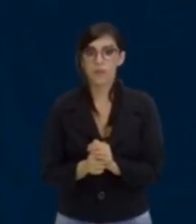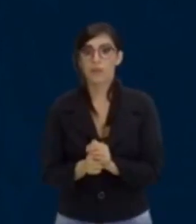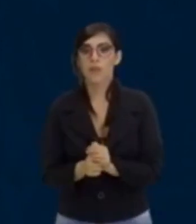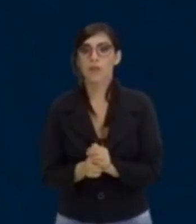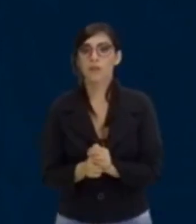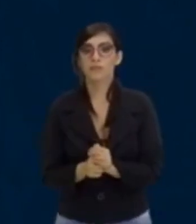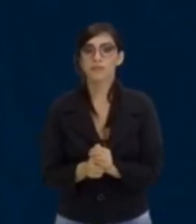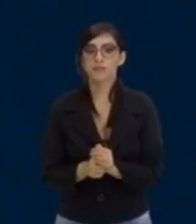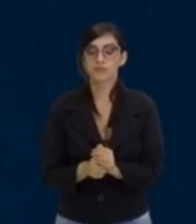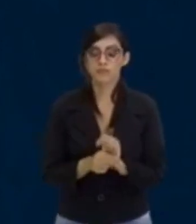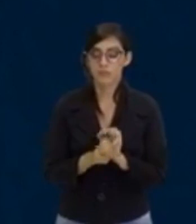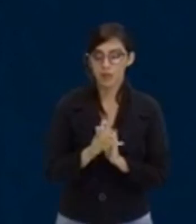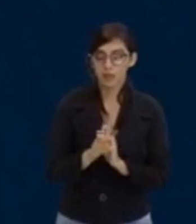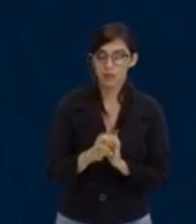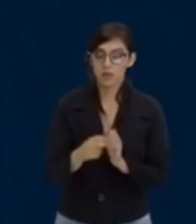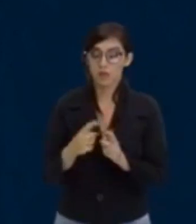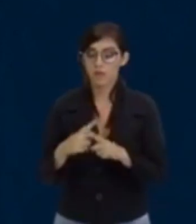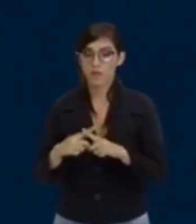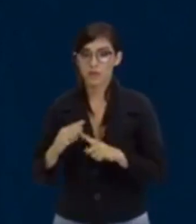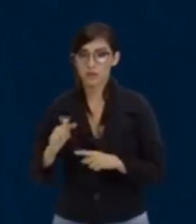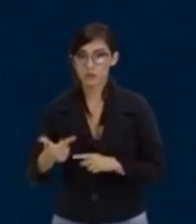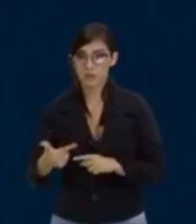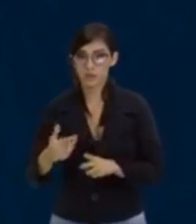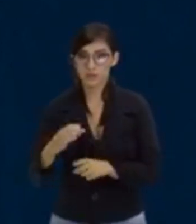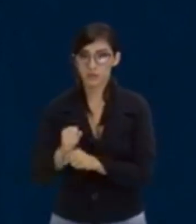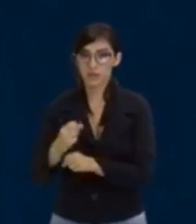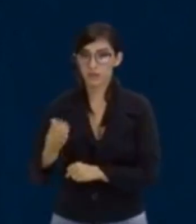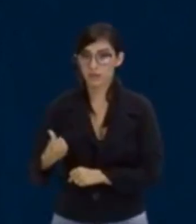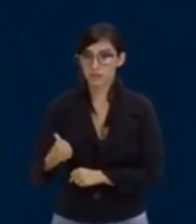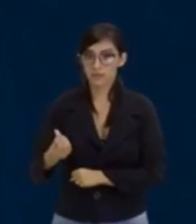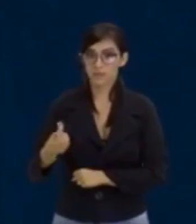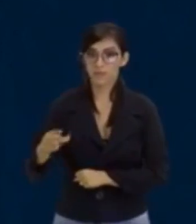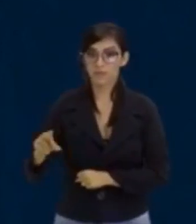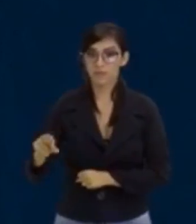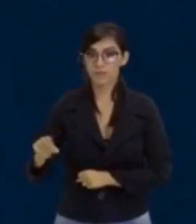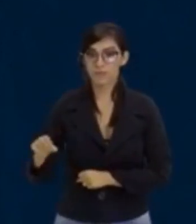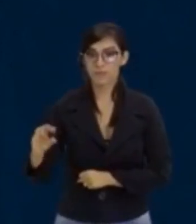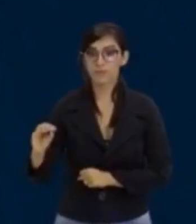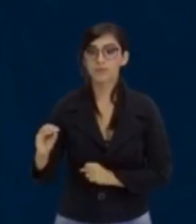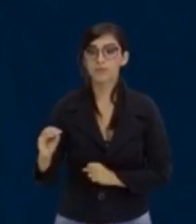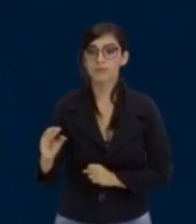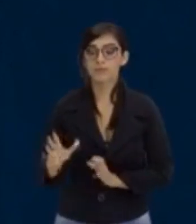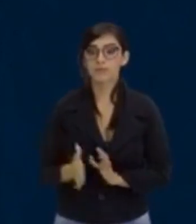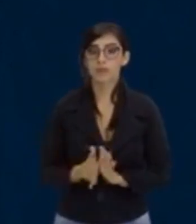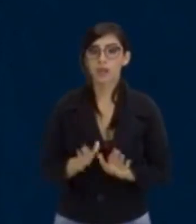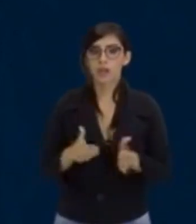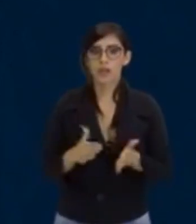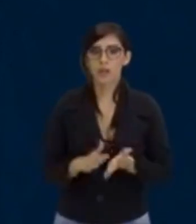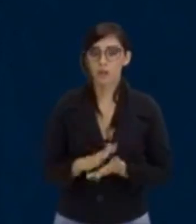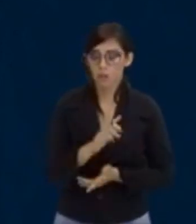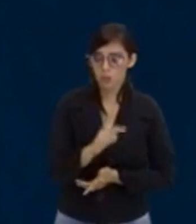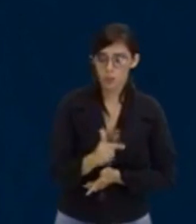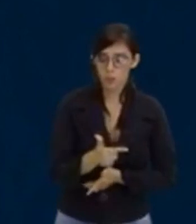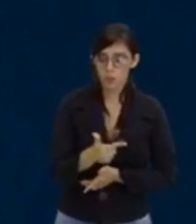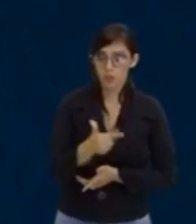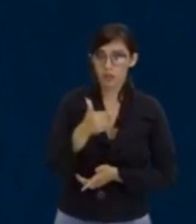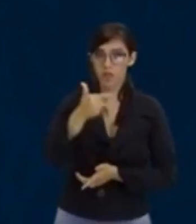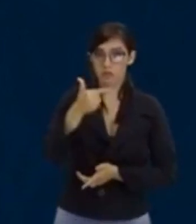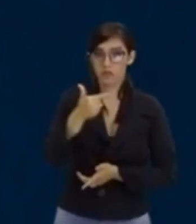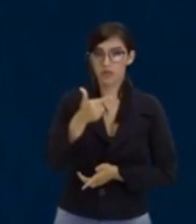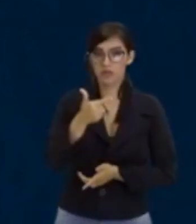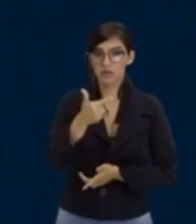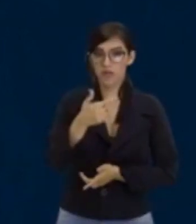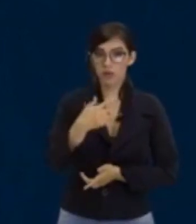vezes 2 mais 6 igual a zero. E aí, 2 ao quadrado, tu já sabe que é 4,